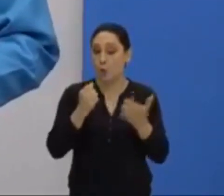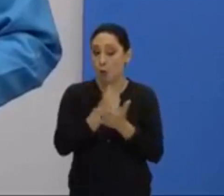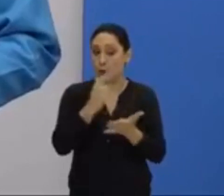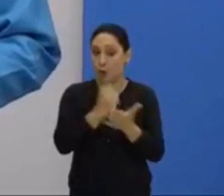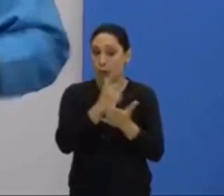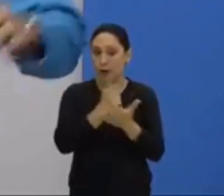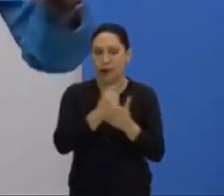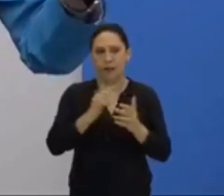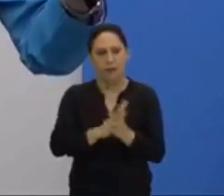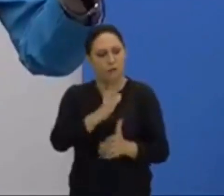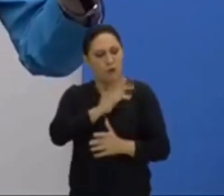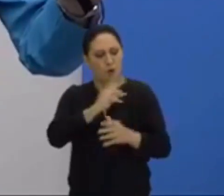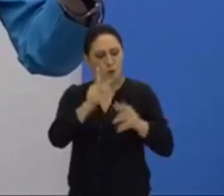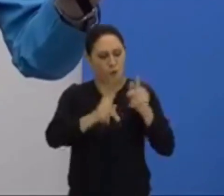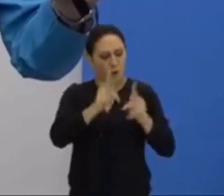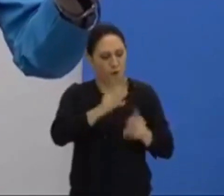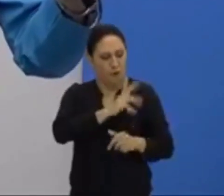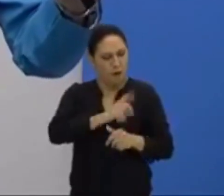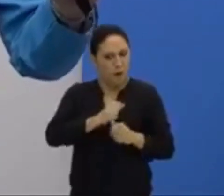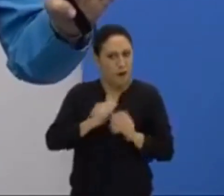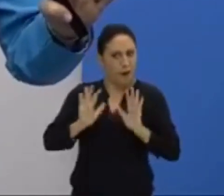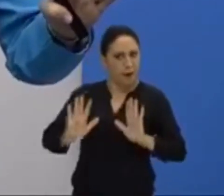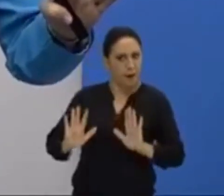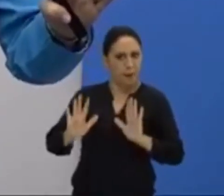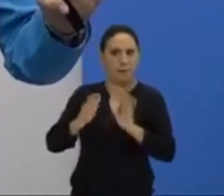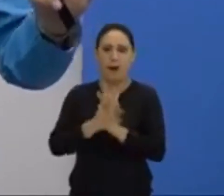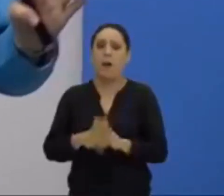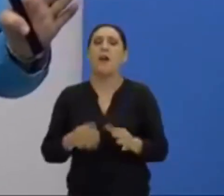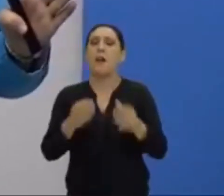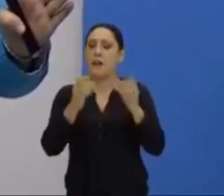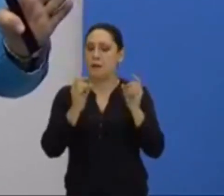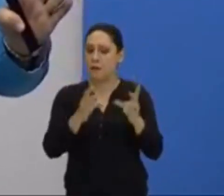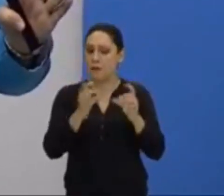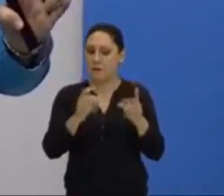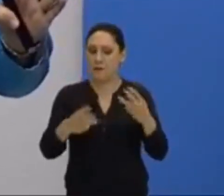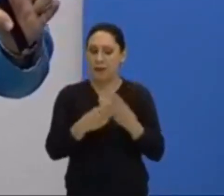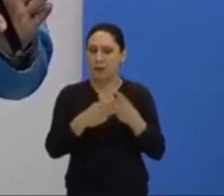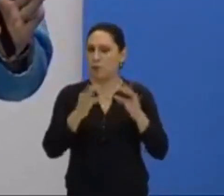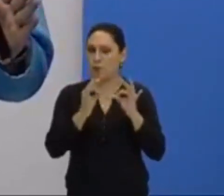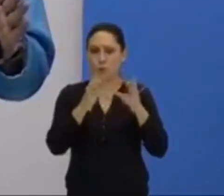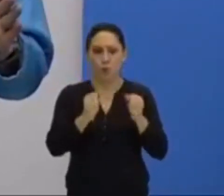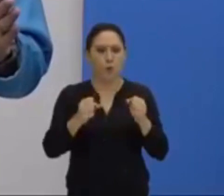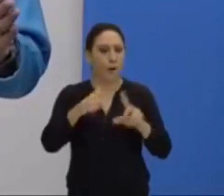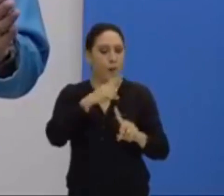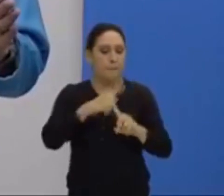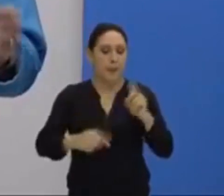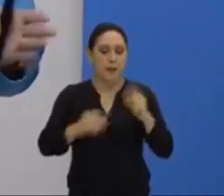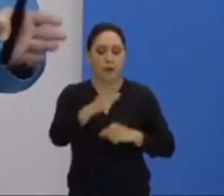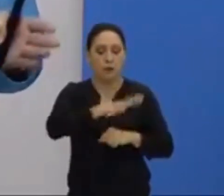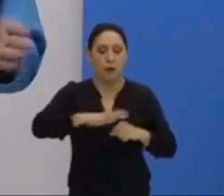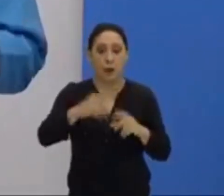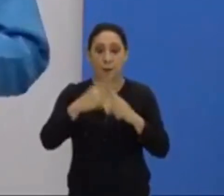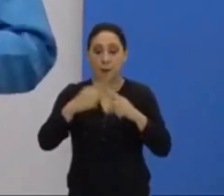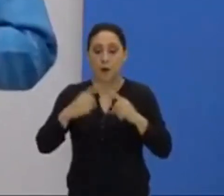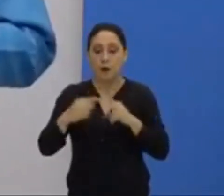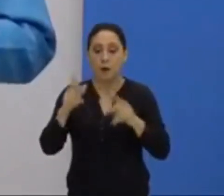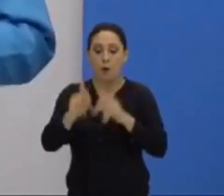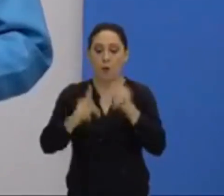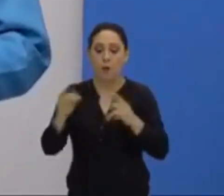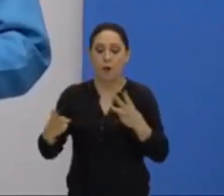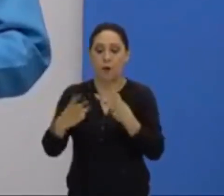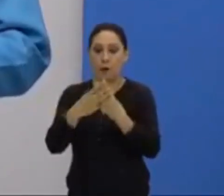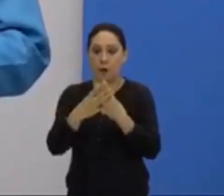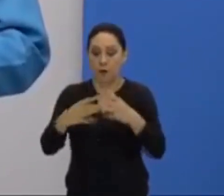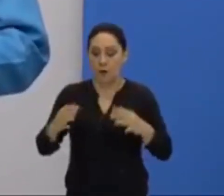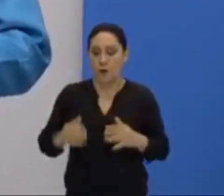os palestinos perceberam, disseram, epa, aos judeus vendam tudo, menos terra. Porque os judeus tinham um poder econômico superior aos